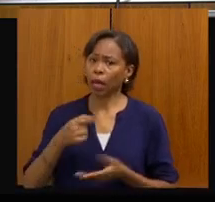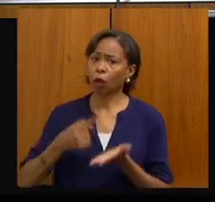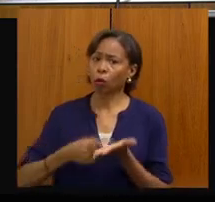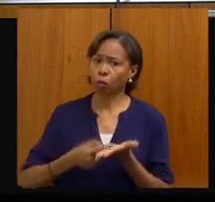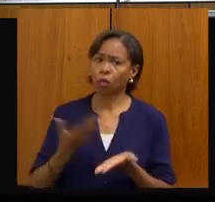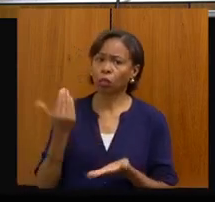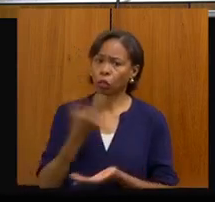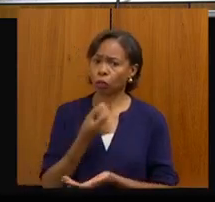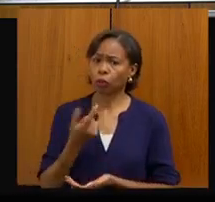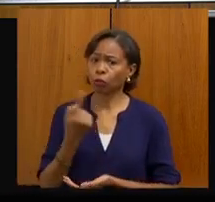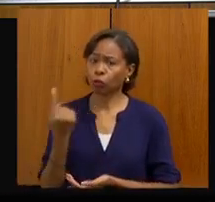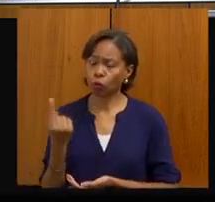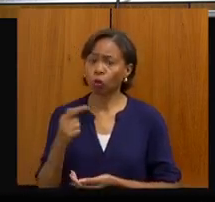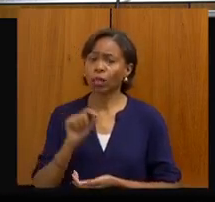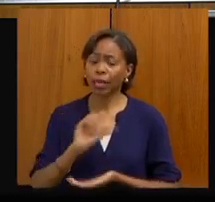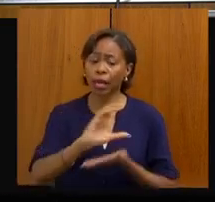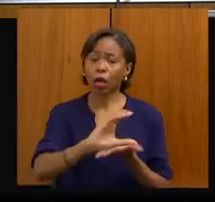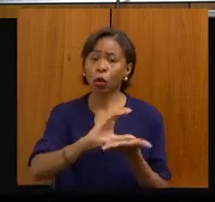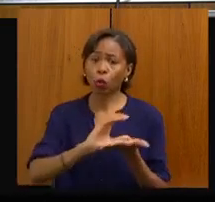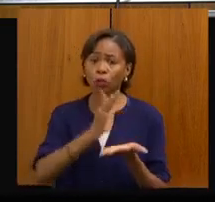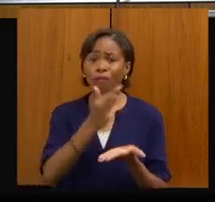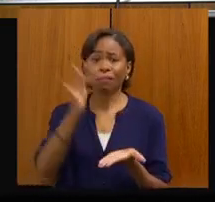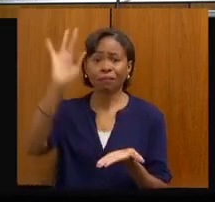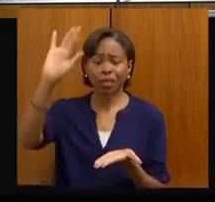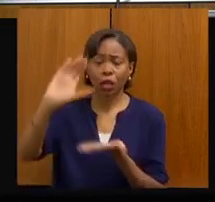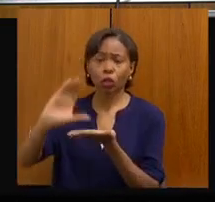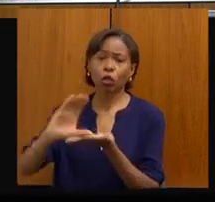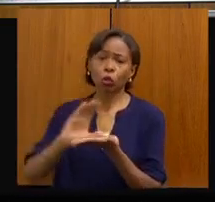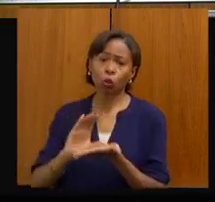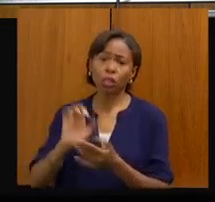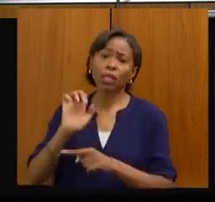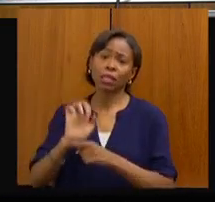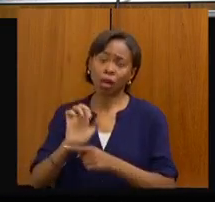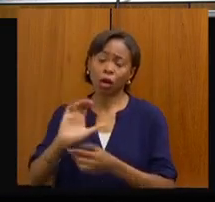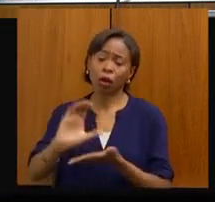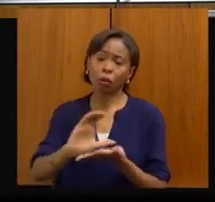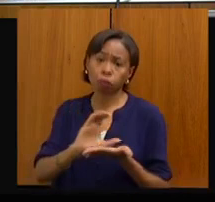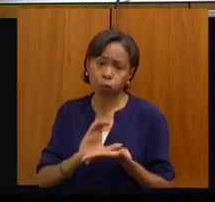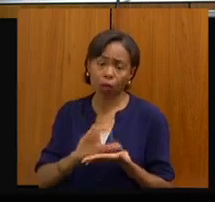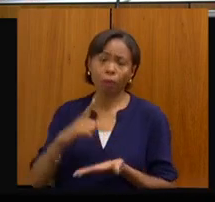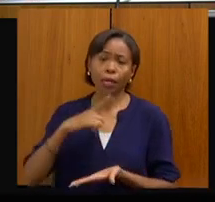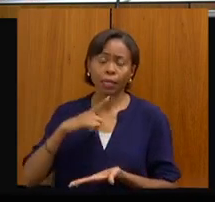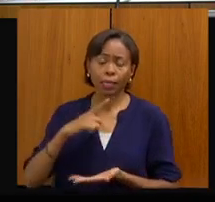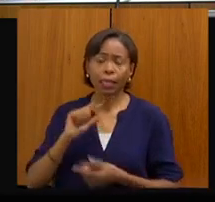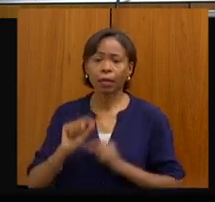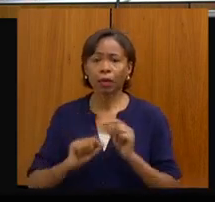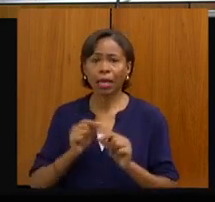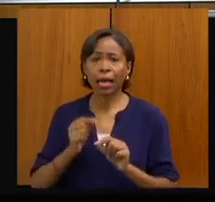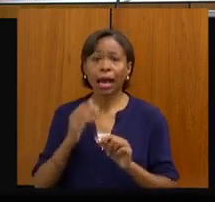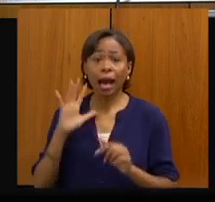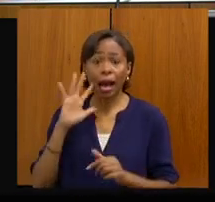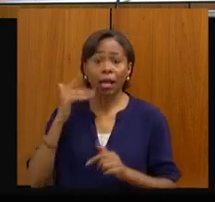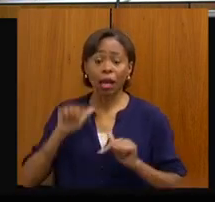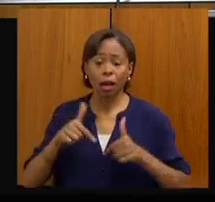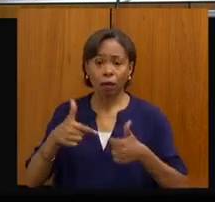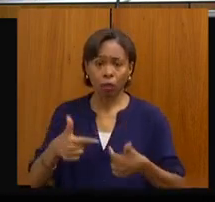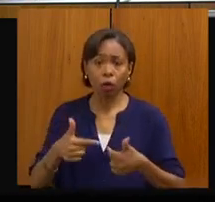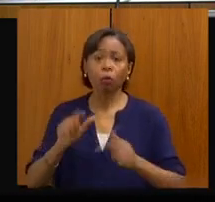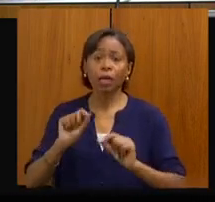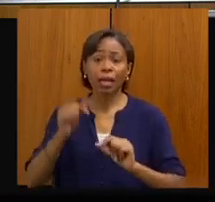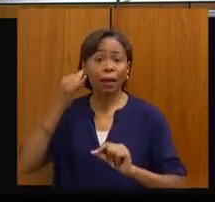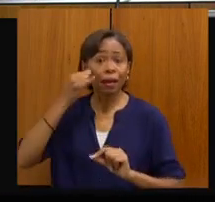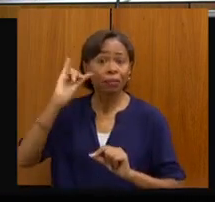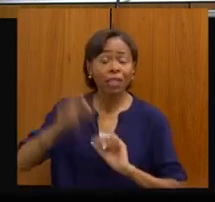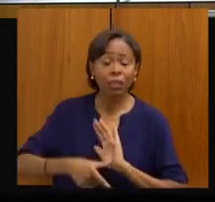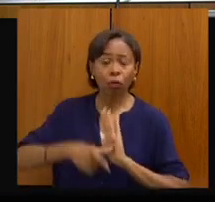recursos de fonte federal e estadual para fortalecimento do acesso a essas ações integradas de rastreamento, detecção precoce, controle